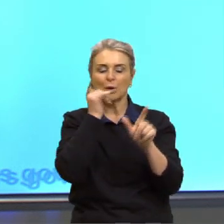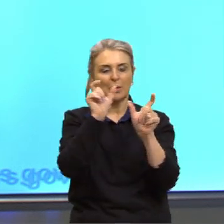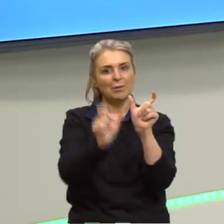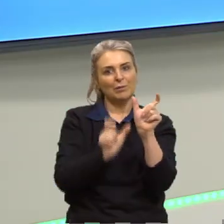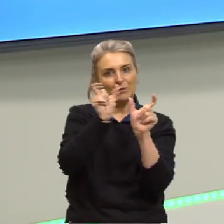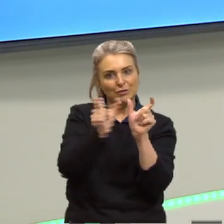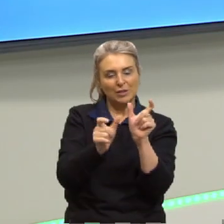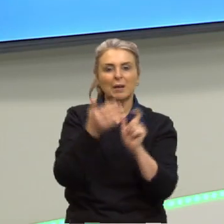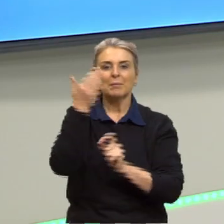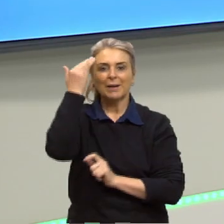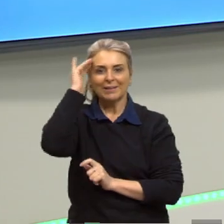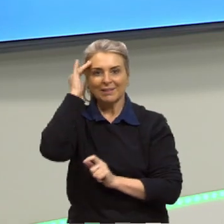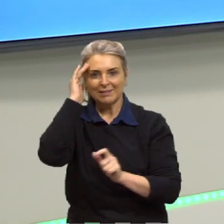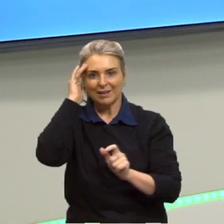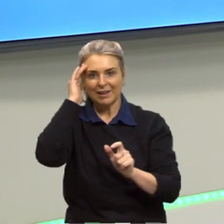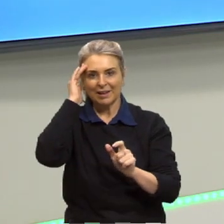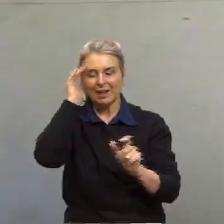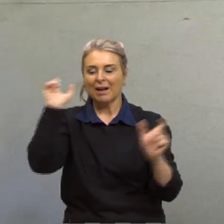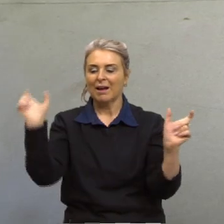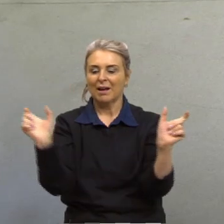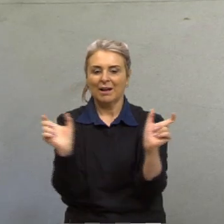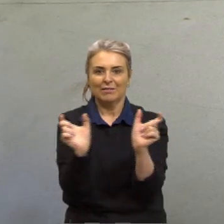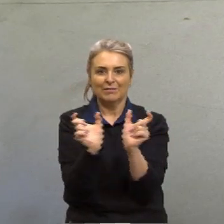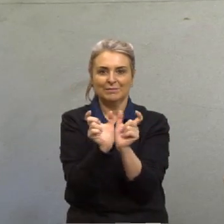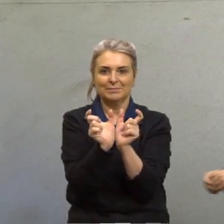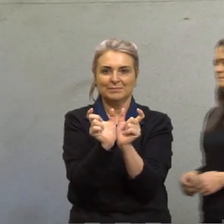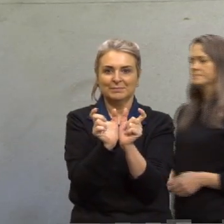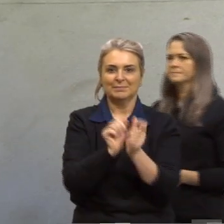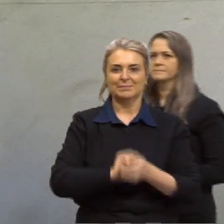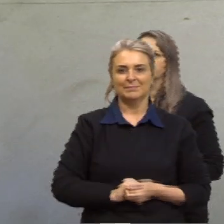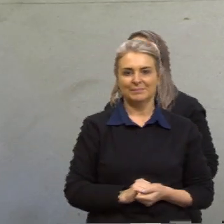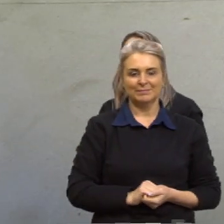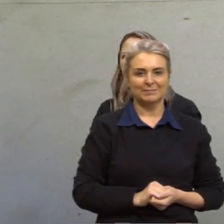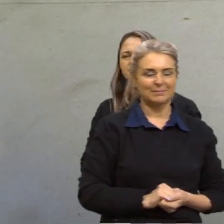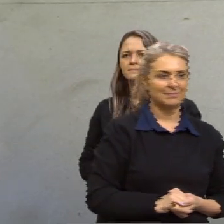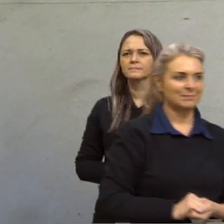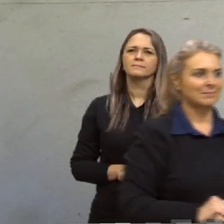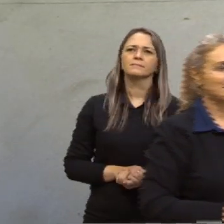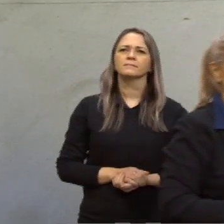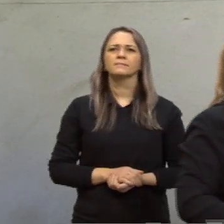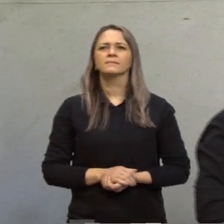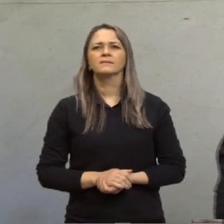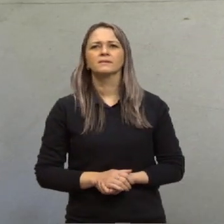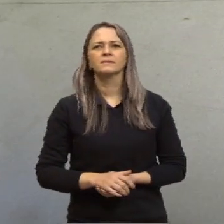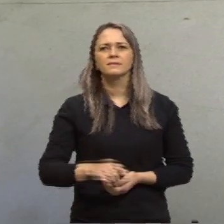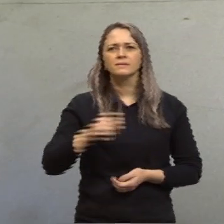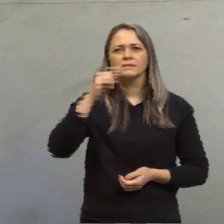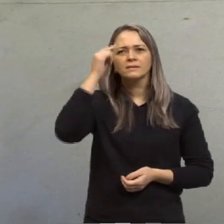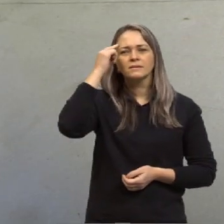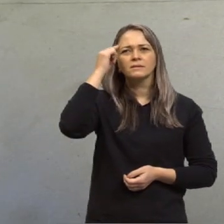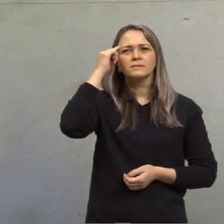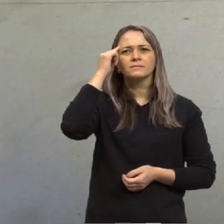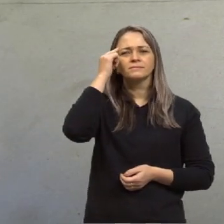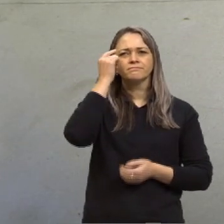encadeamento frasal. Vamos adiante. Então, gente vai pensar nesses níveis de análise. Eu